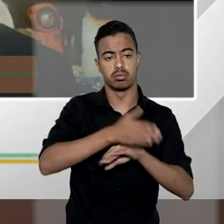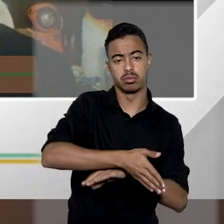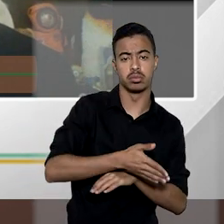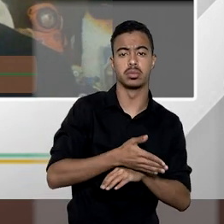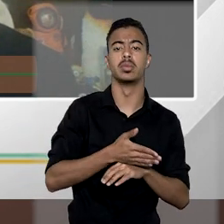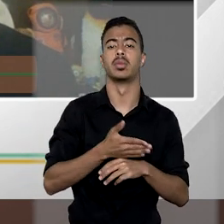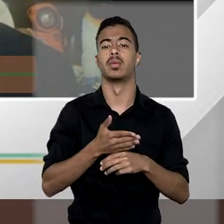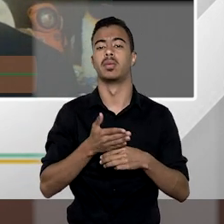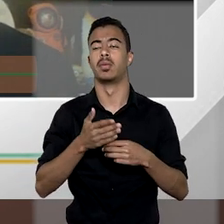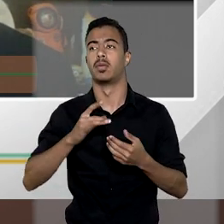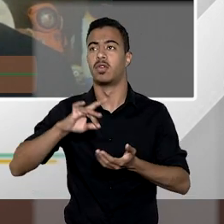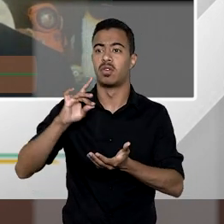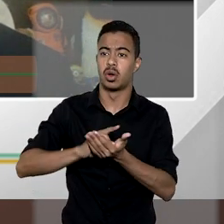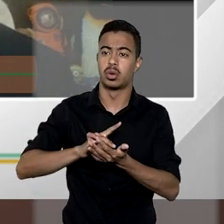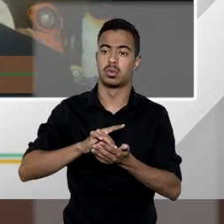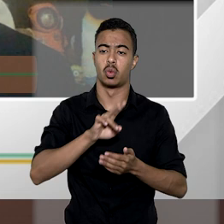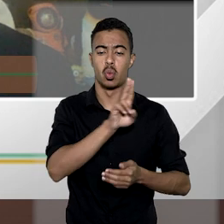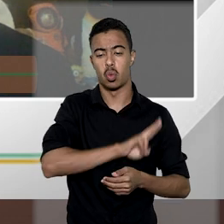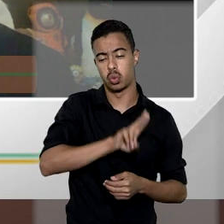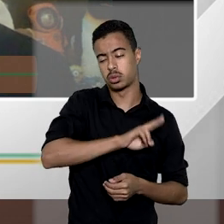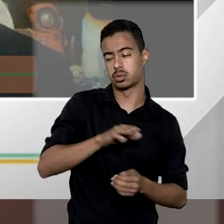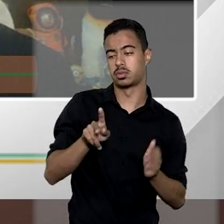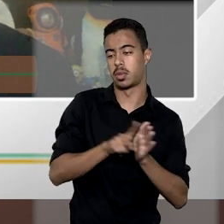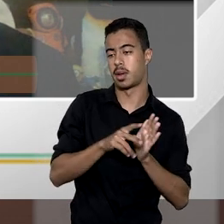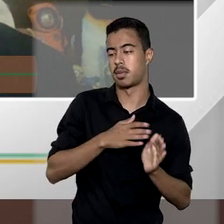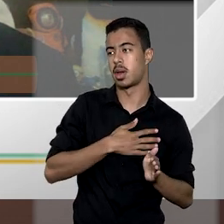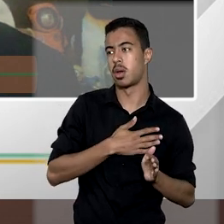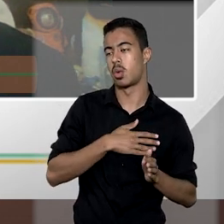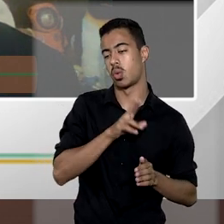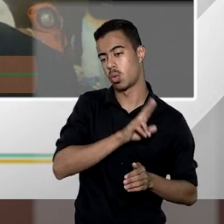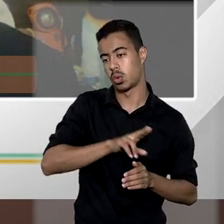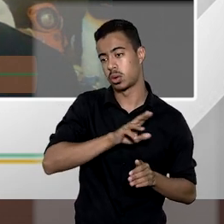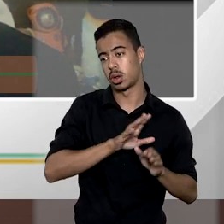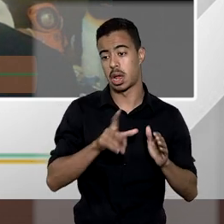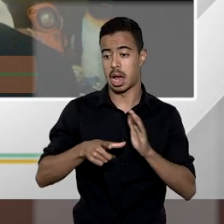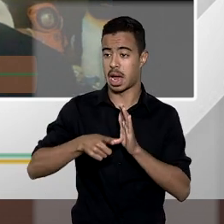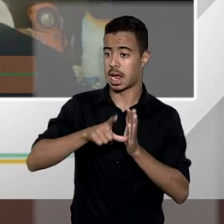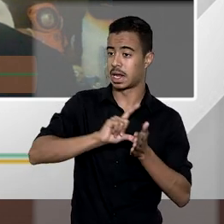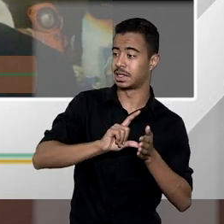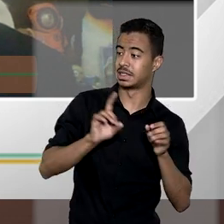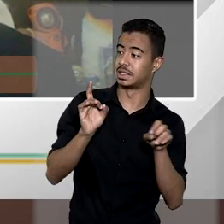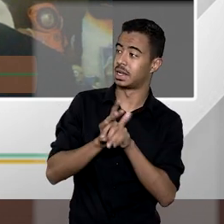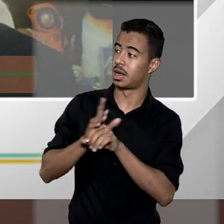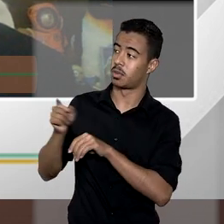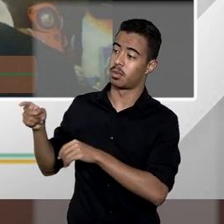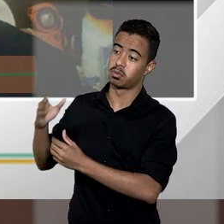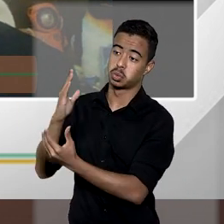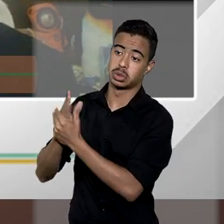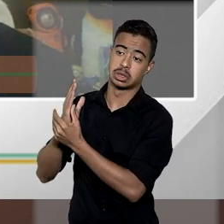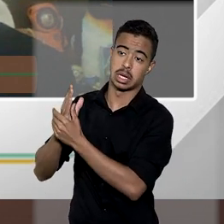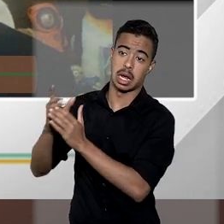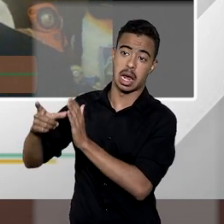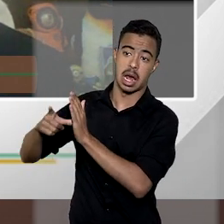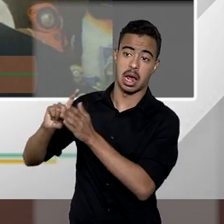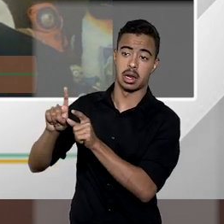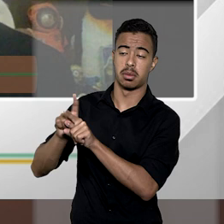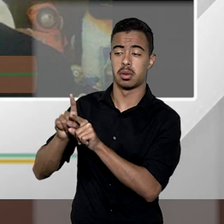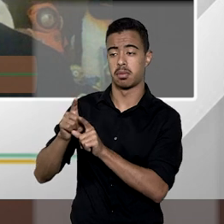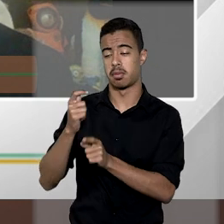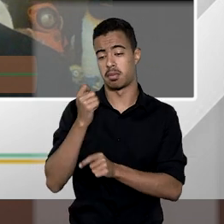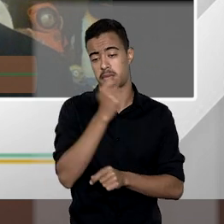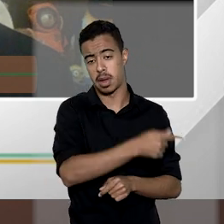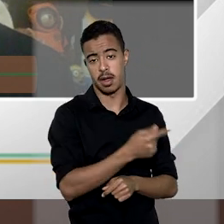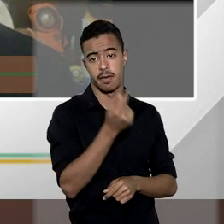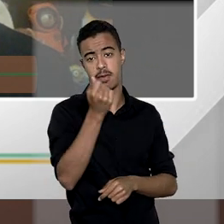numa situação de fato de utilização daquele bem ainda antes do término da ação mediante o